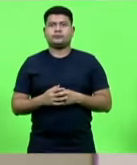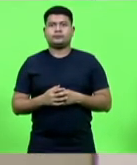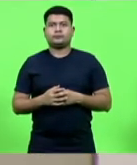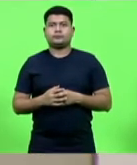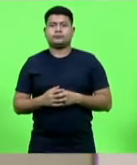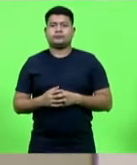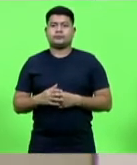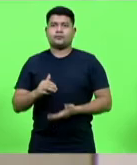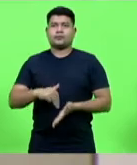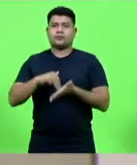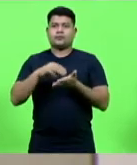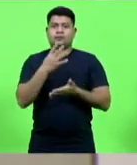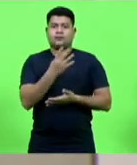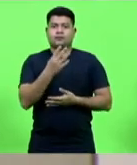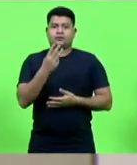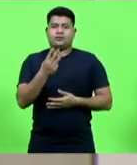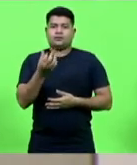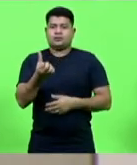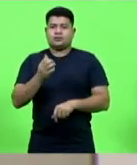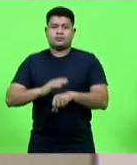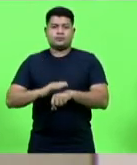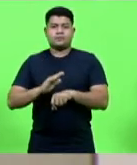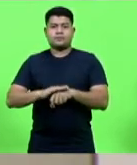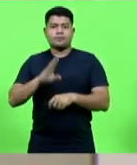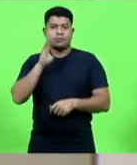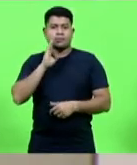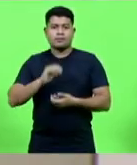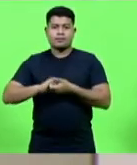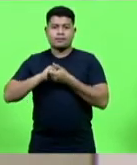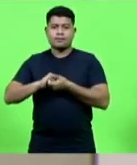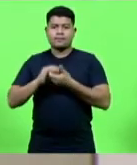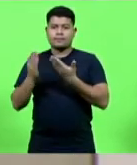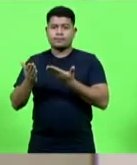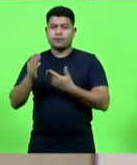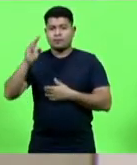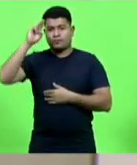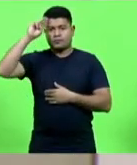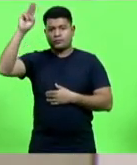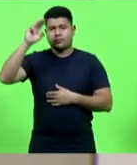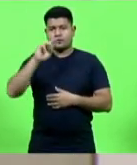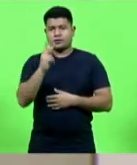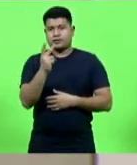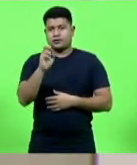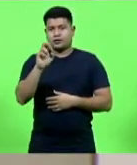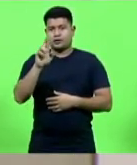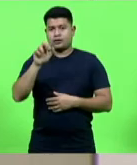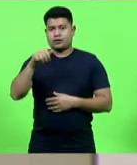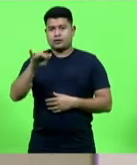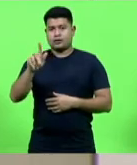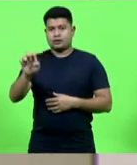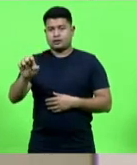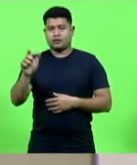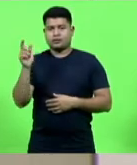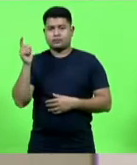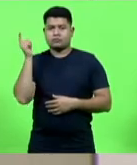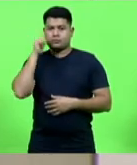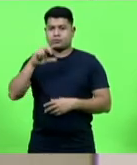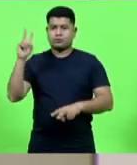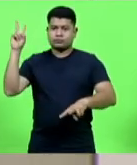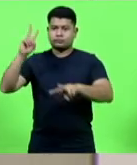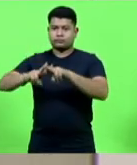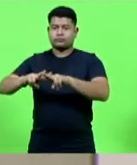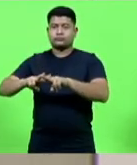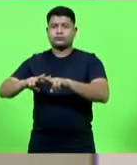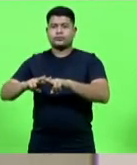Moção 436, autor deputado Nisso Berlanda, cumprimentando o soldado Henrique Gonçalves por prender, durante suas